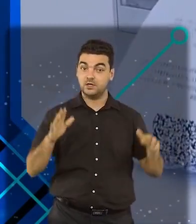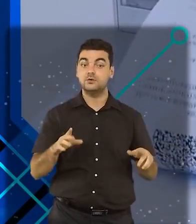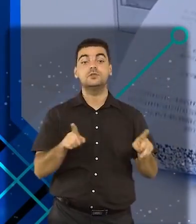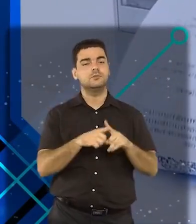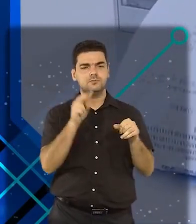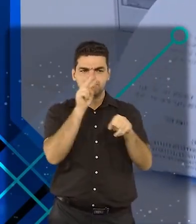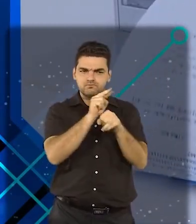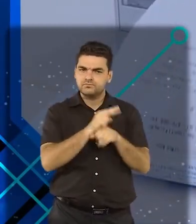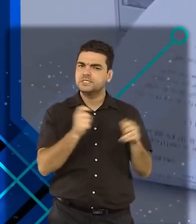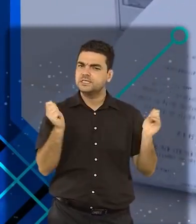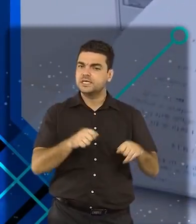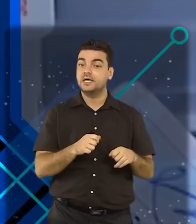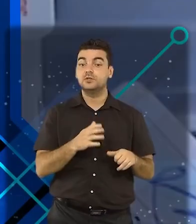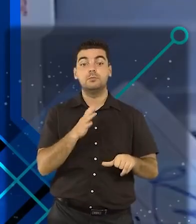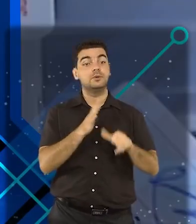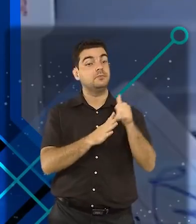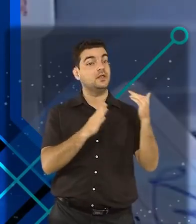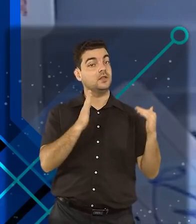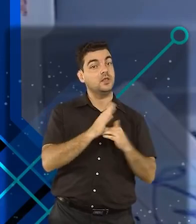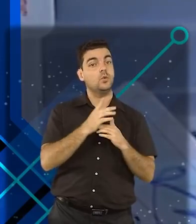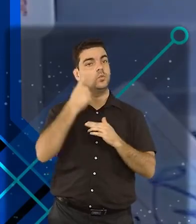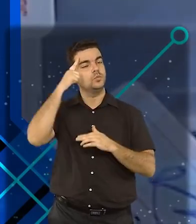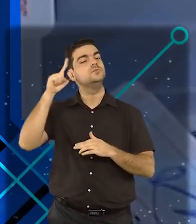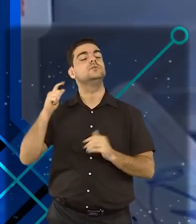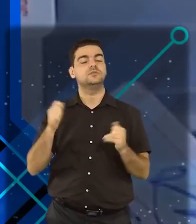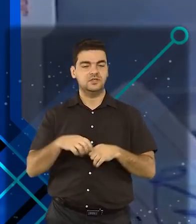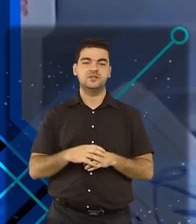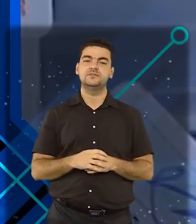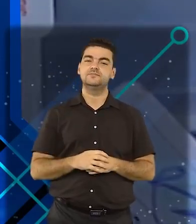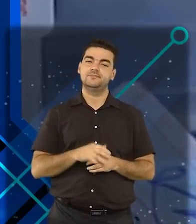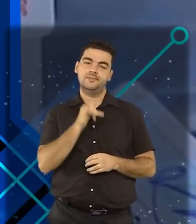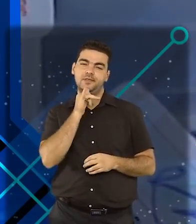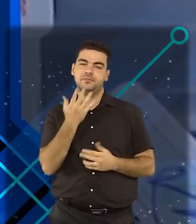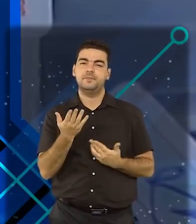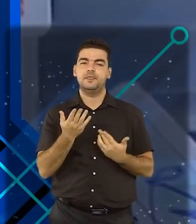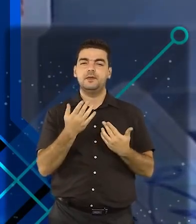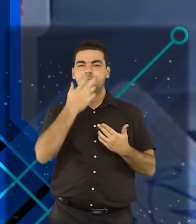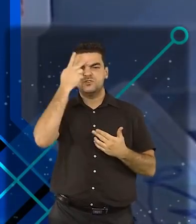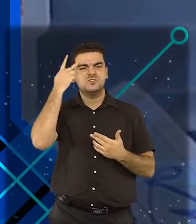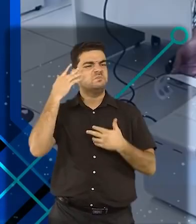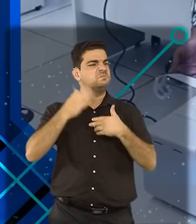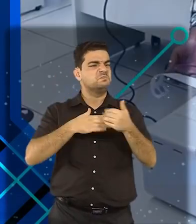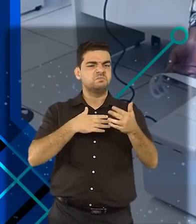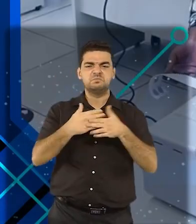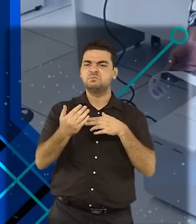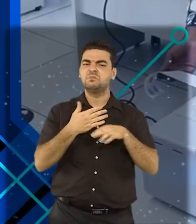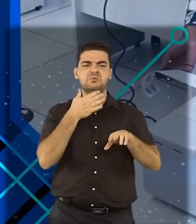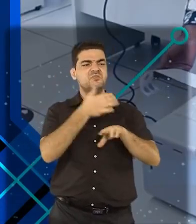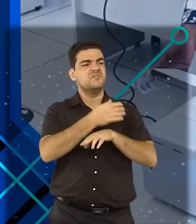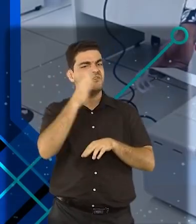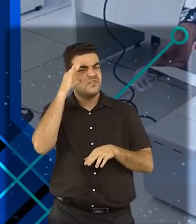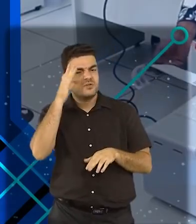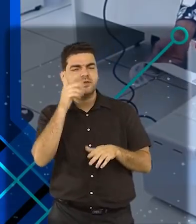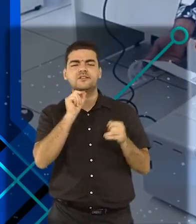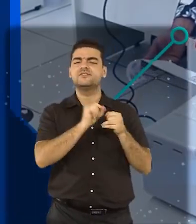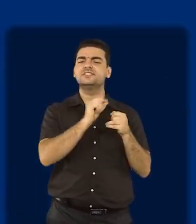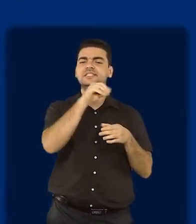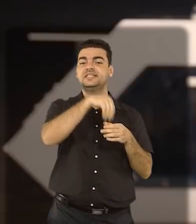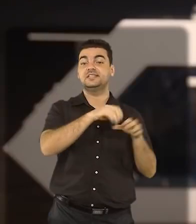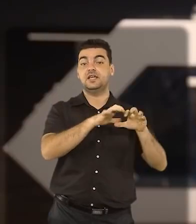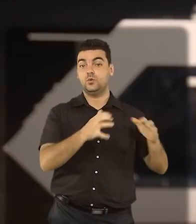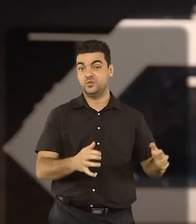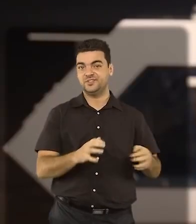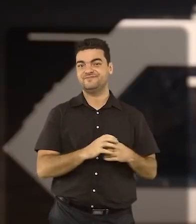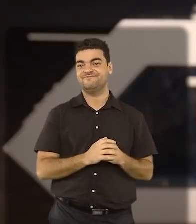e auditável do primeiro ao último momento. Ou seja, qualquer pessoa pode conferir tudo o que foi